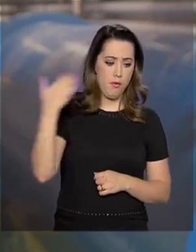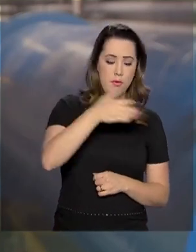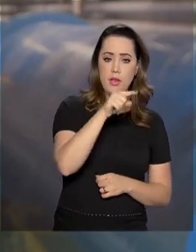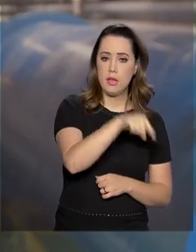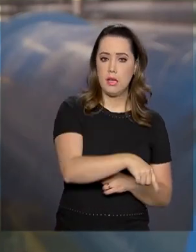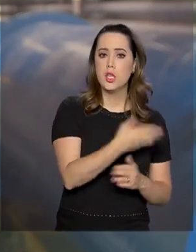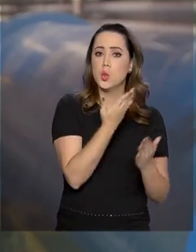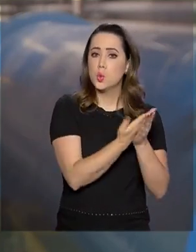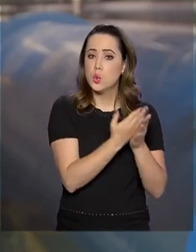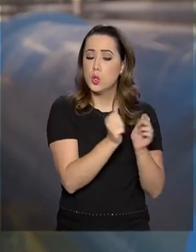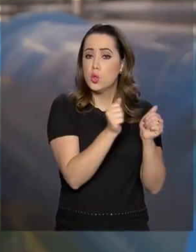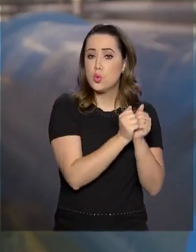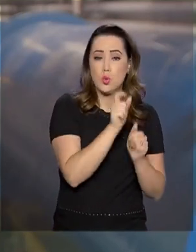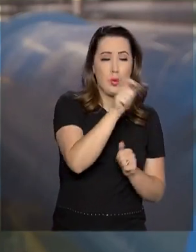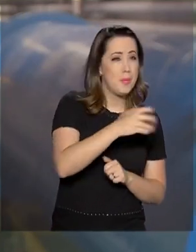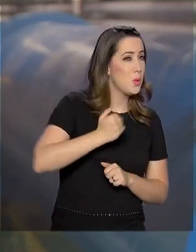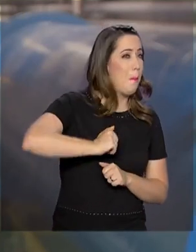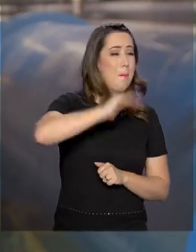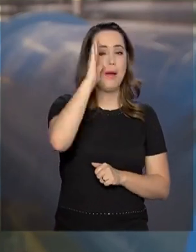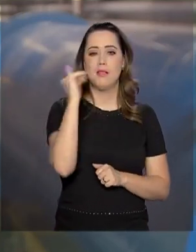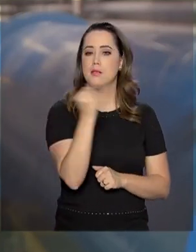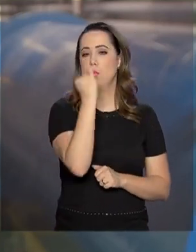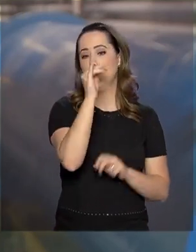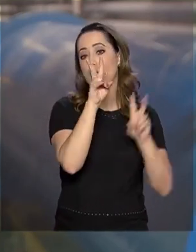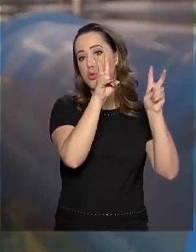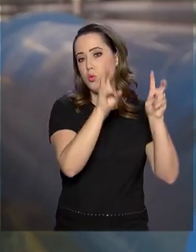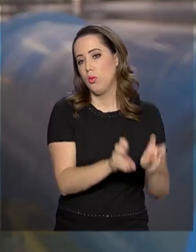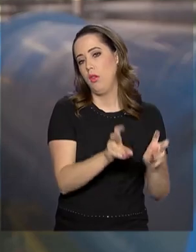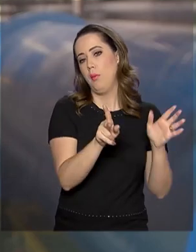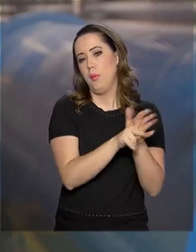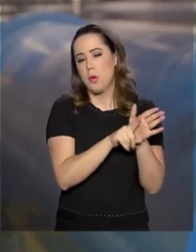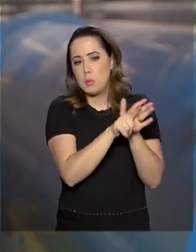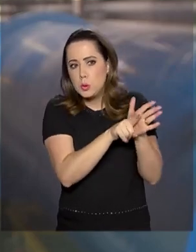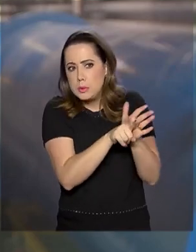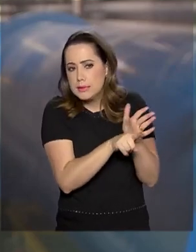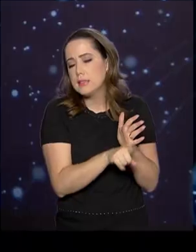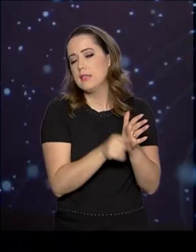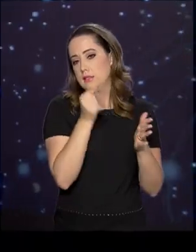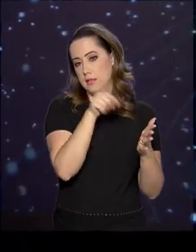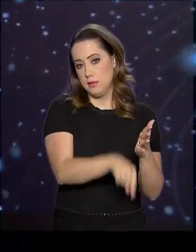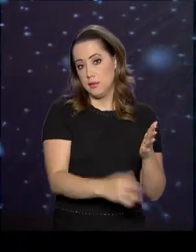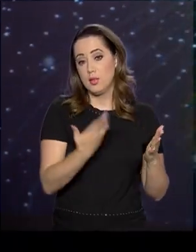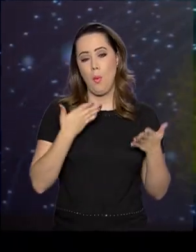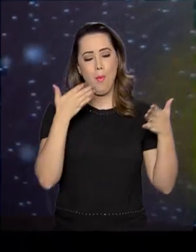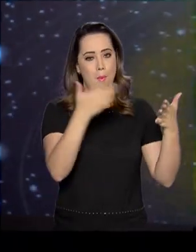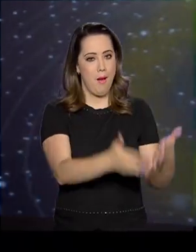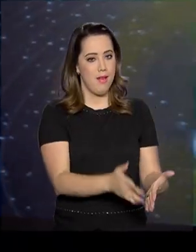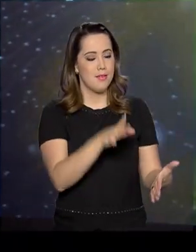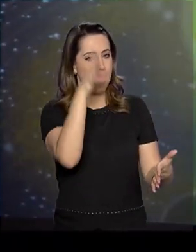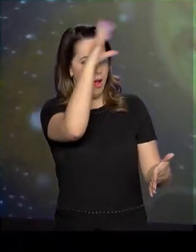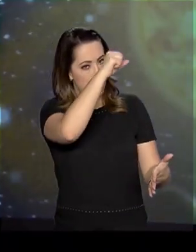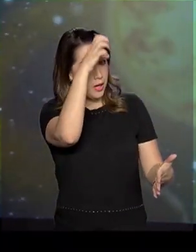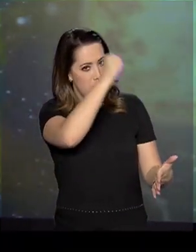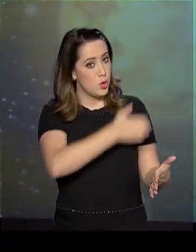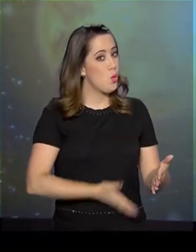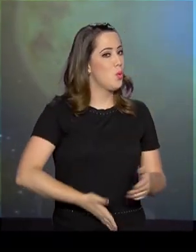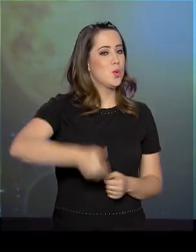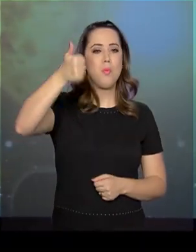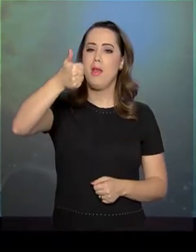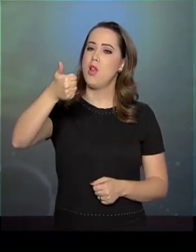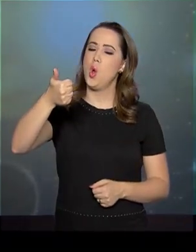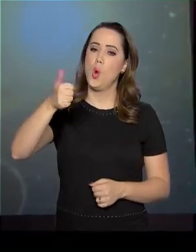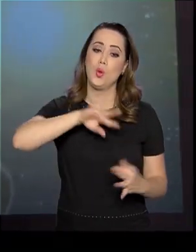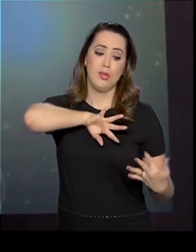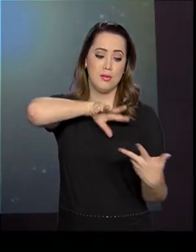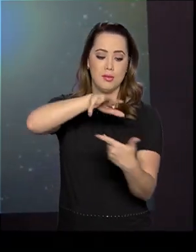diretamente. E também consegue contribuir. Então, poder participar do CERN, experimento do CERN, é poder aprender com os melhores do mundo e